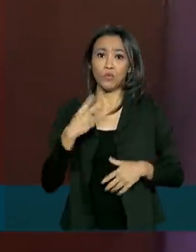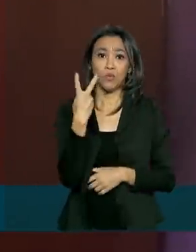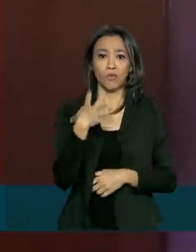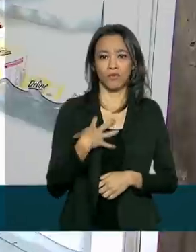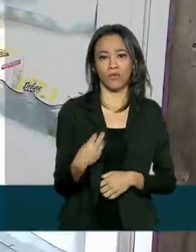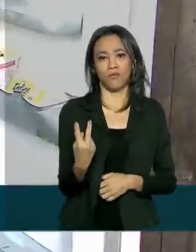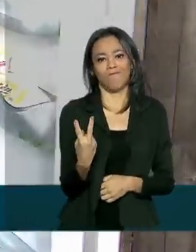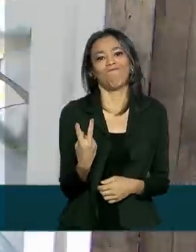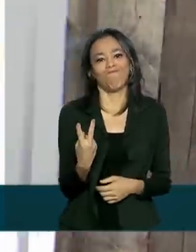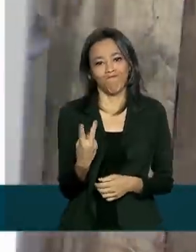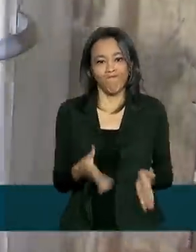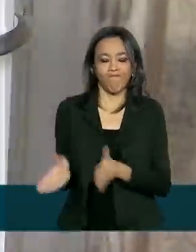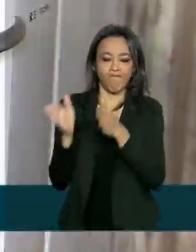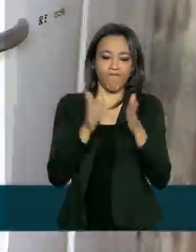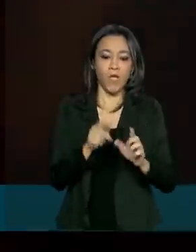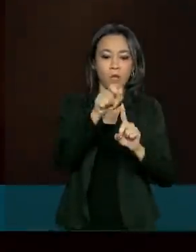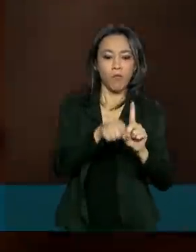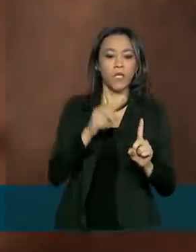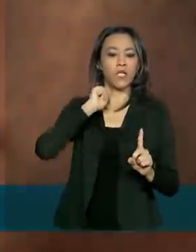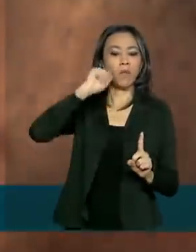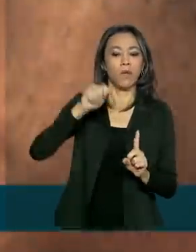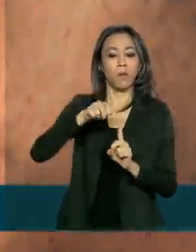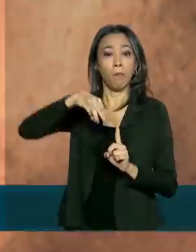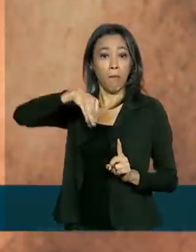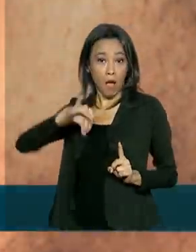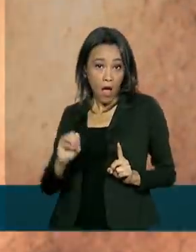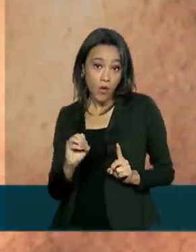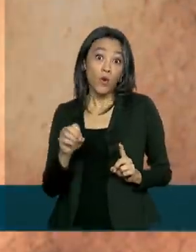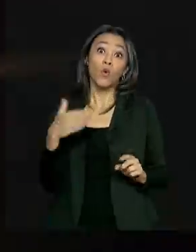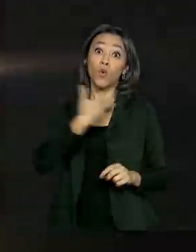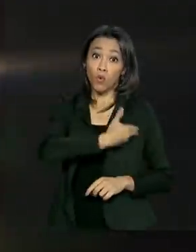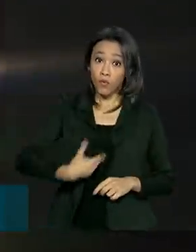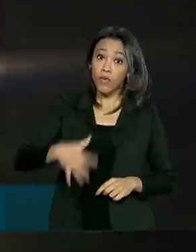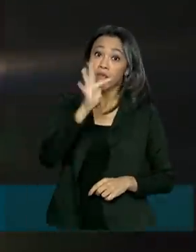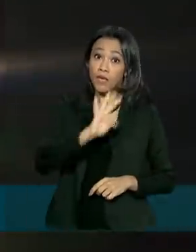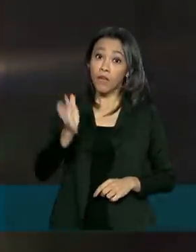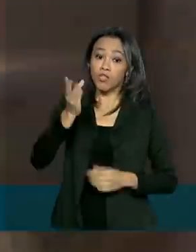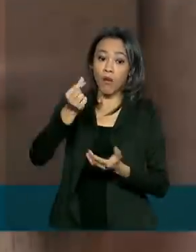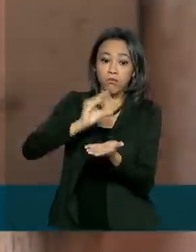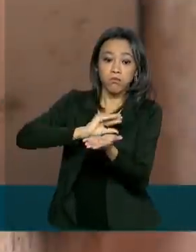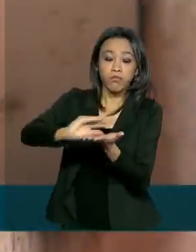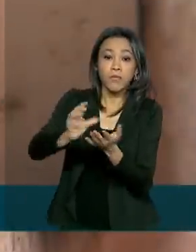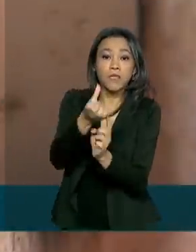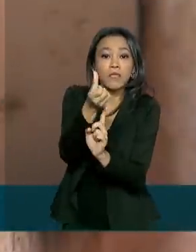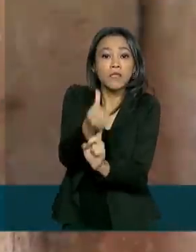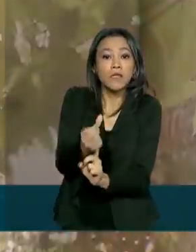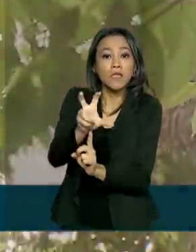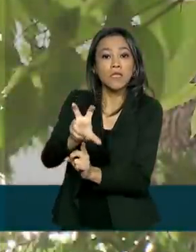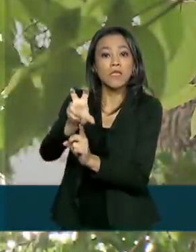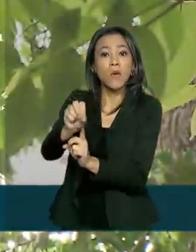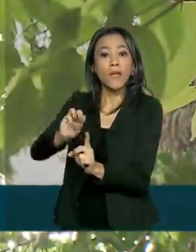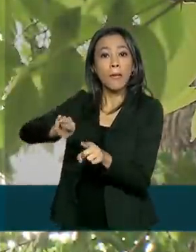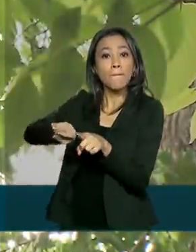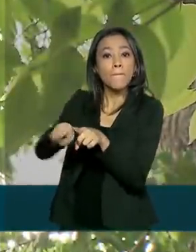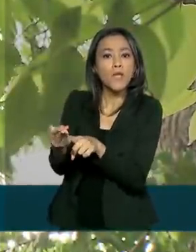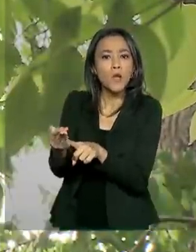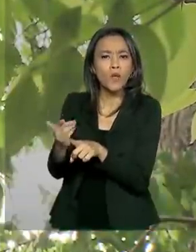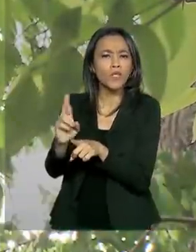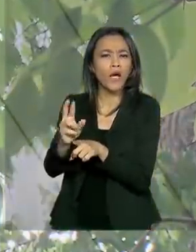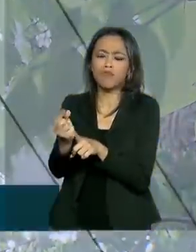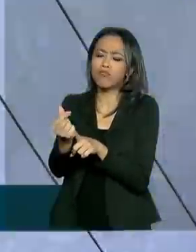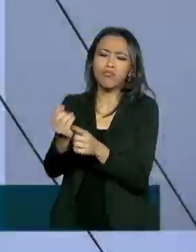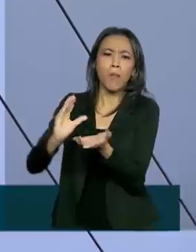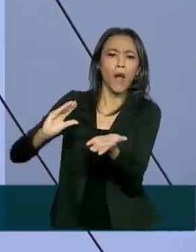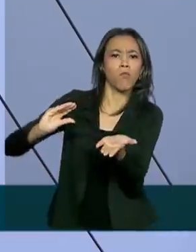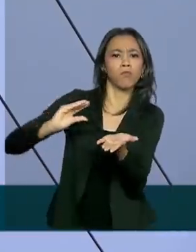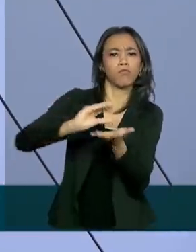filhos. Em abril e maio, o governo federal já desembolsou 650 milhões de reais para